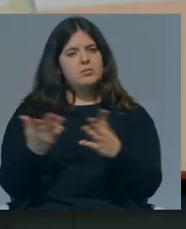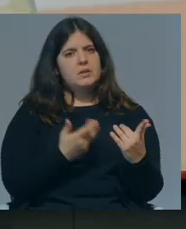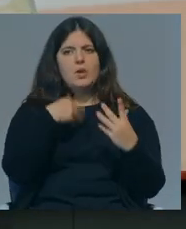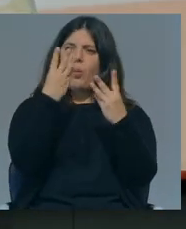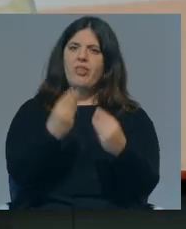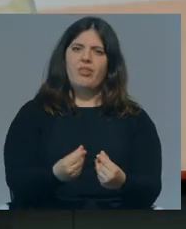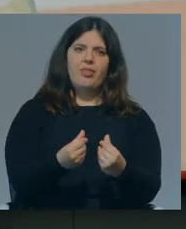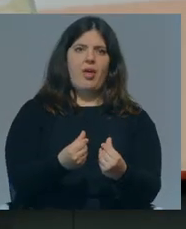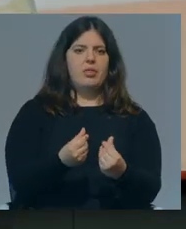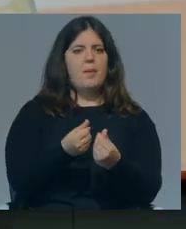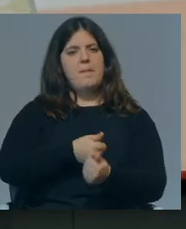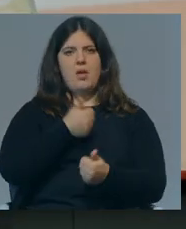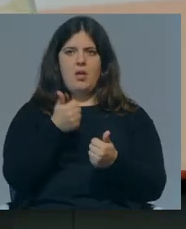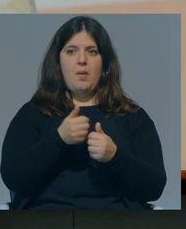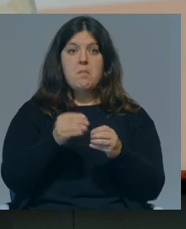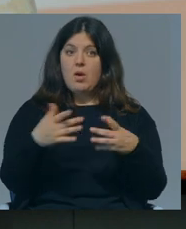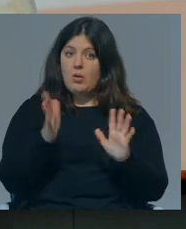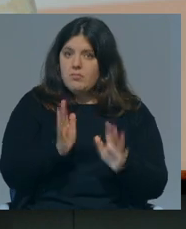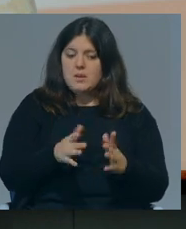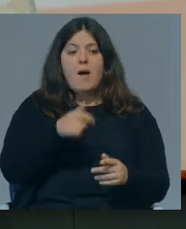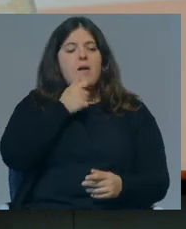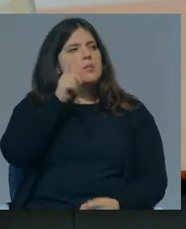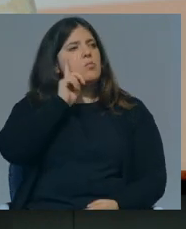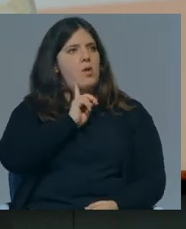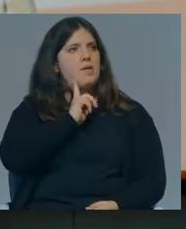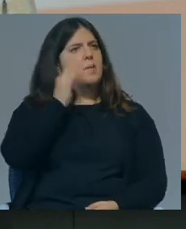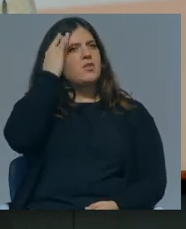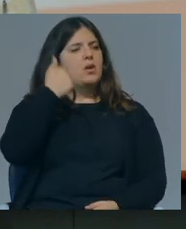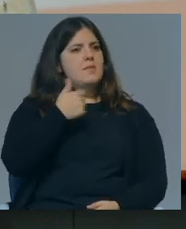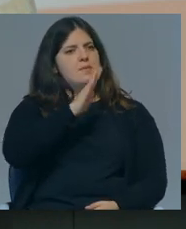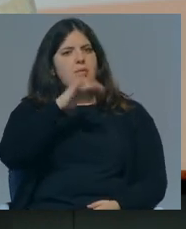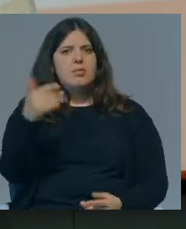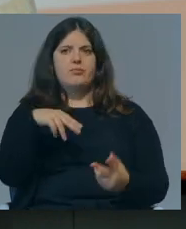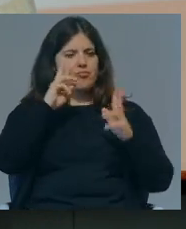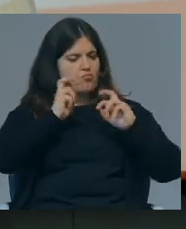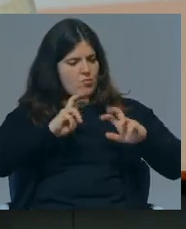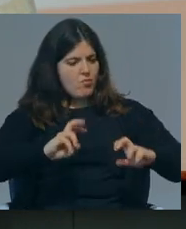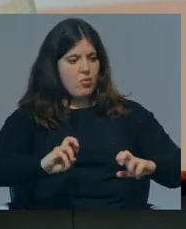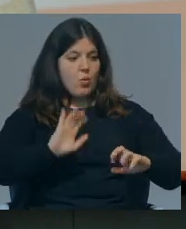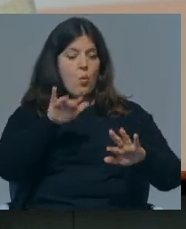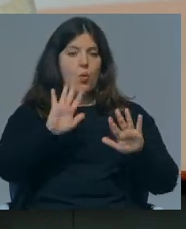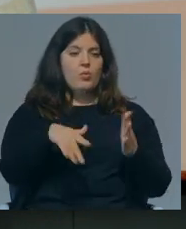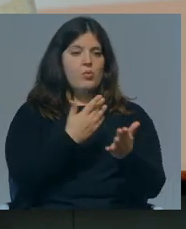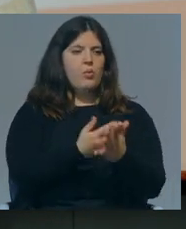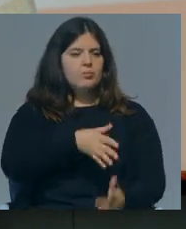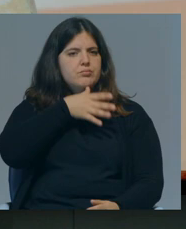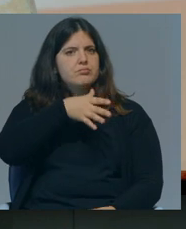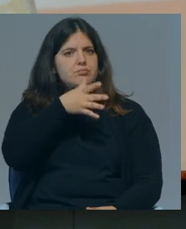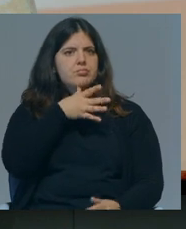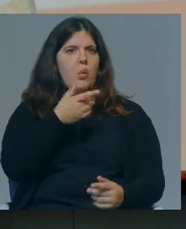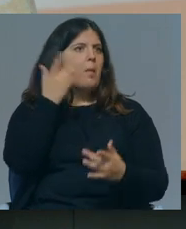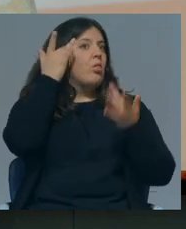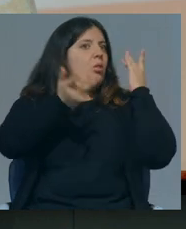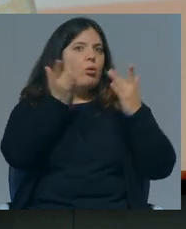uma qualidade muito maior. Portanto, se uma mulher se imagina como cientista e investigadora, quando propõe um argumento, uma